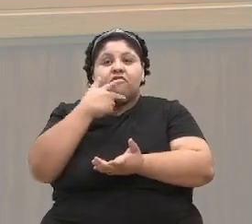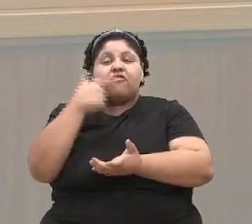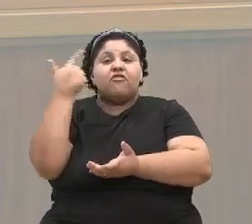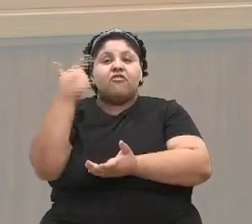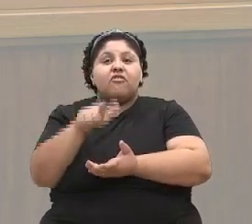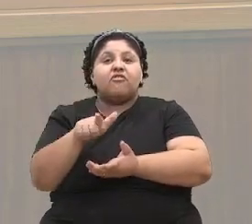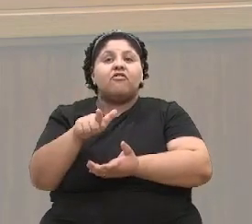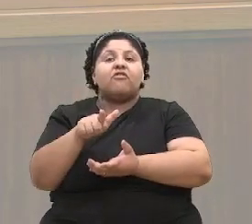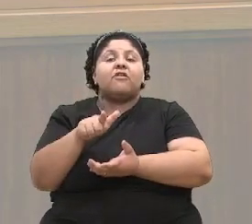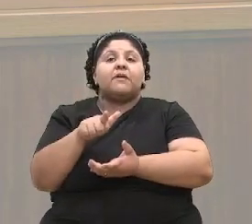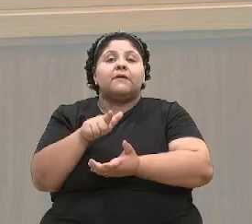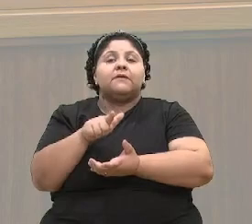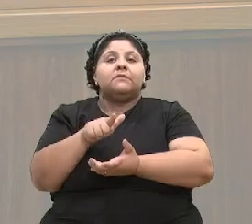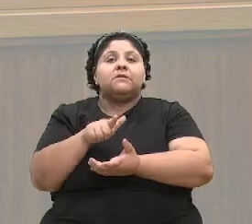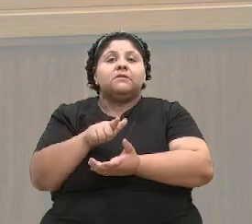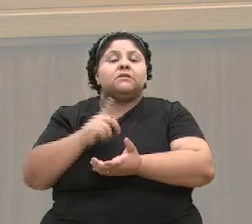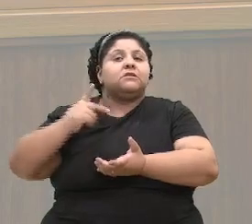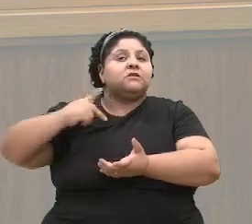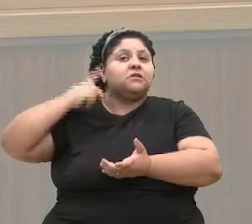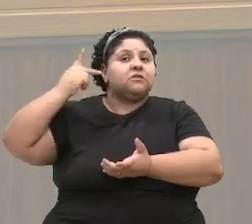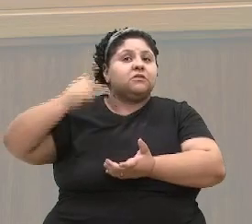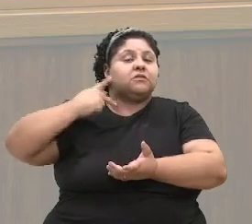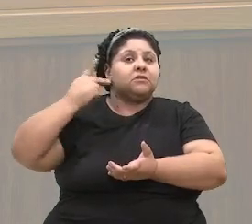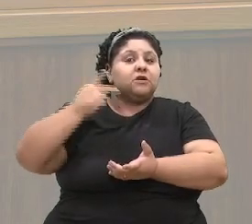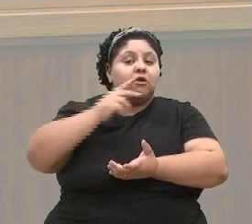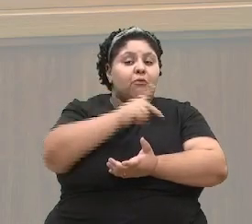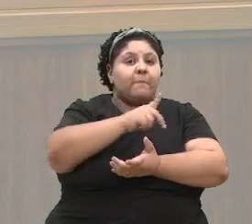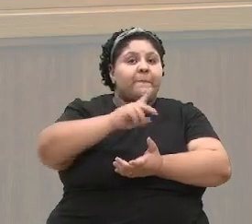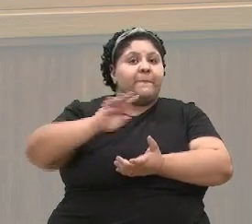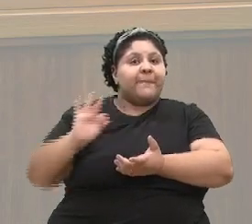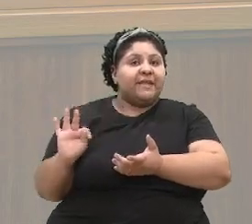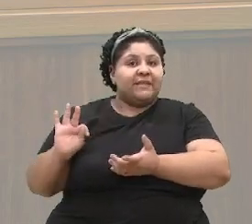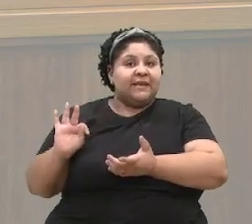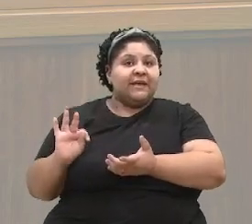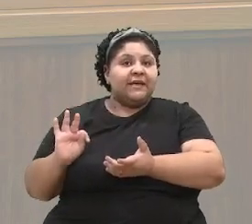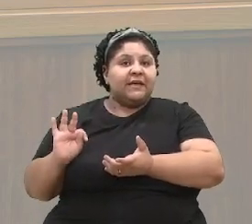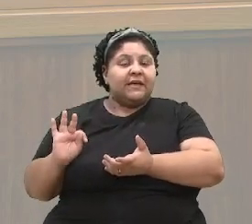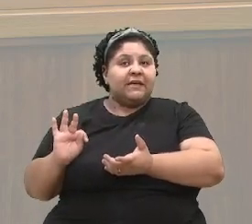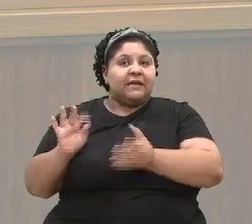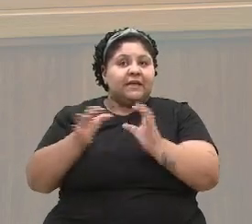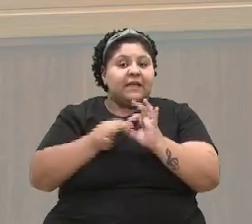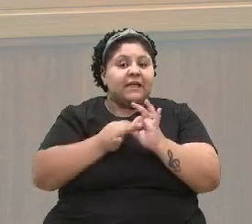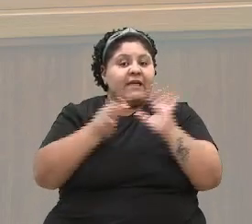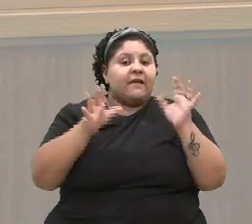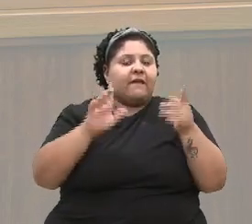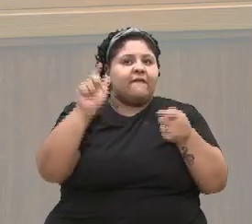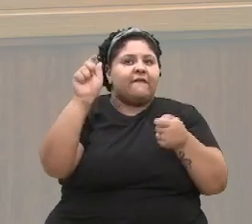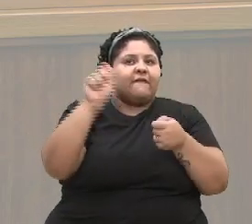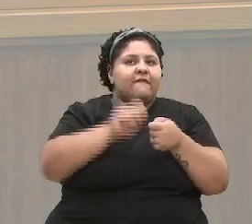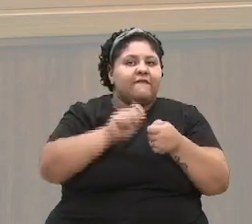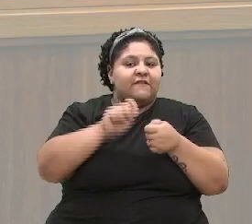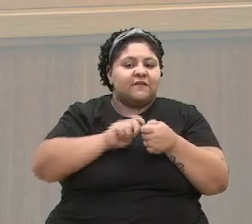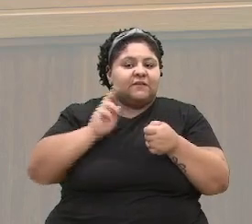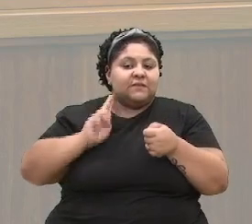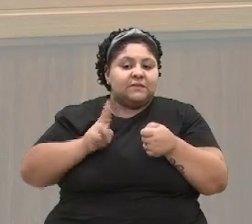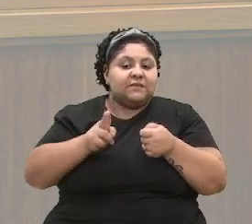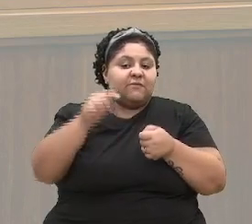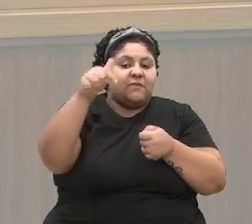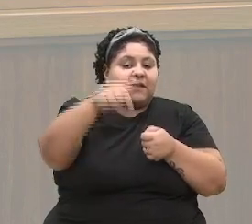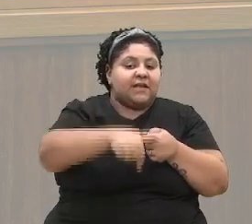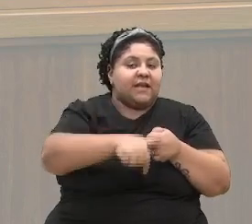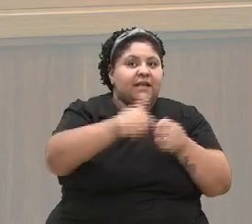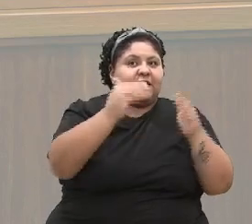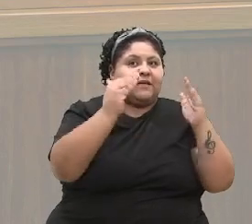coisa que fala sobre a política que o Partido dos Trabalhadores está disposto a fazer sempre dentro desta casa